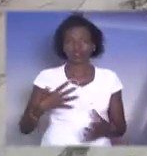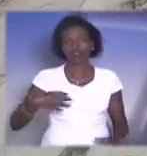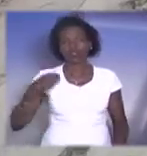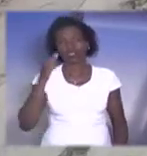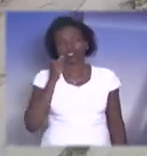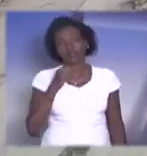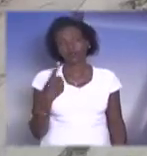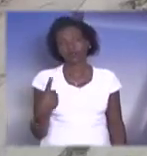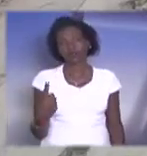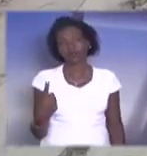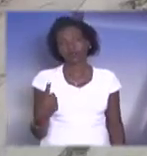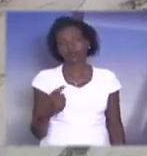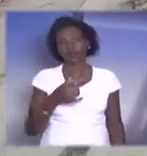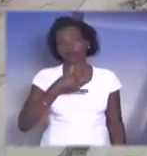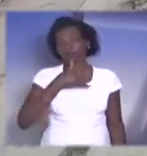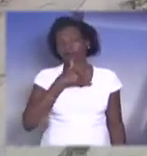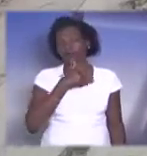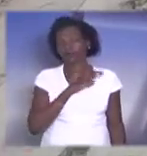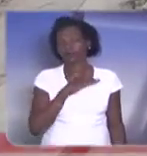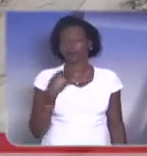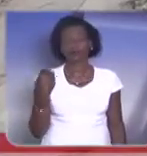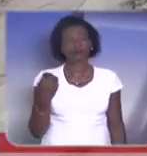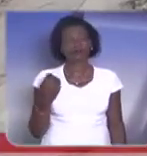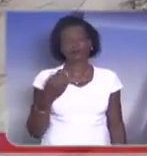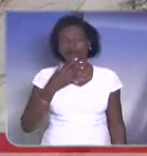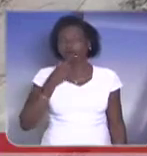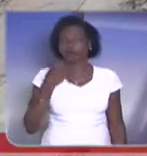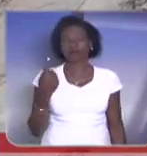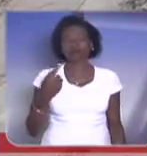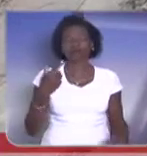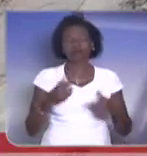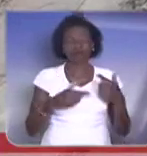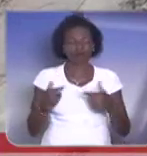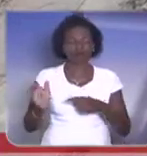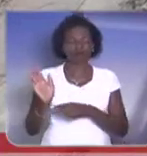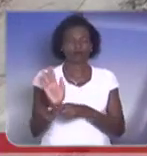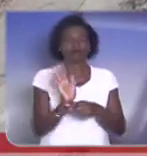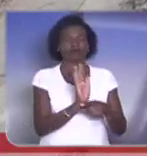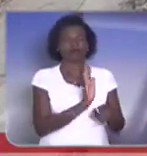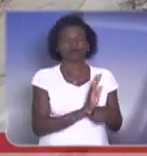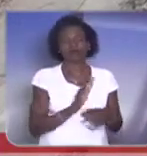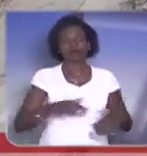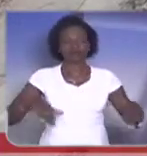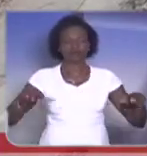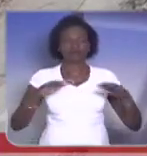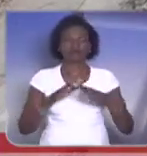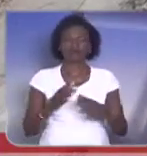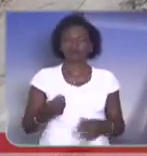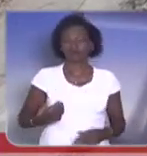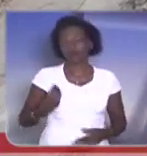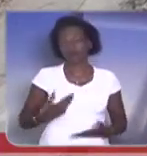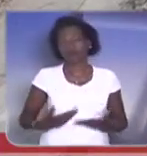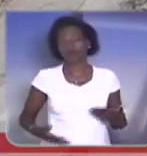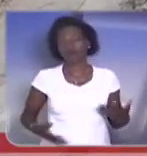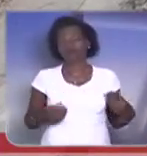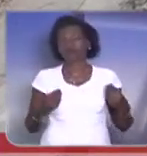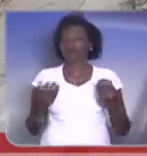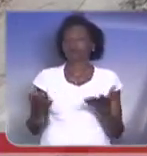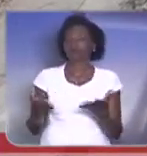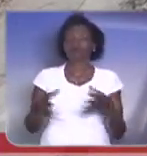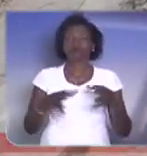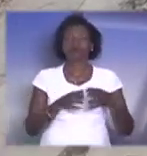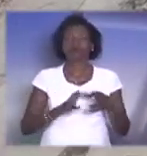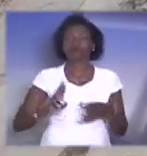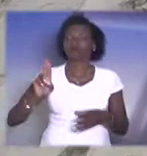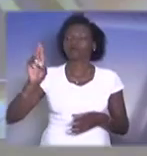homem, mais um voluntário, mais um trabalhador que trabalhava pela população, doa sua vida e as autoridades não tomam